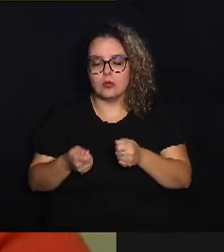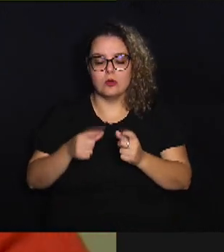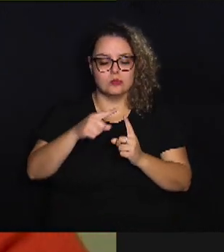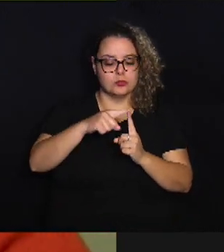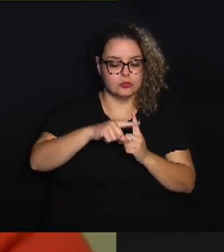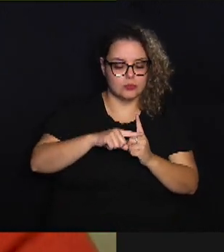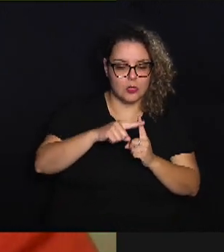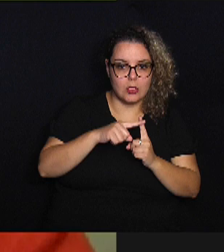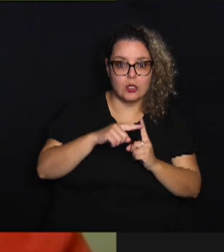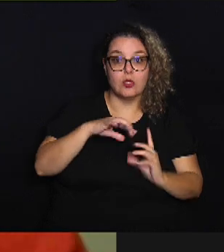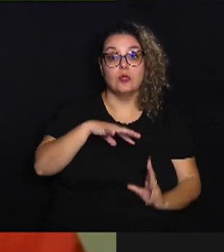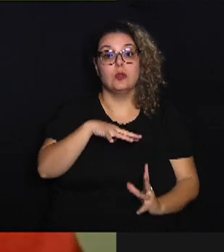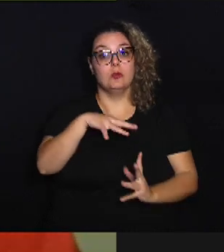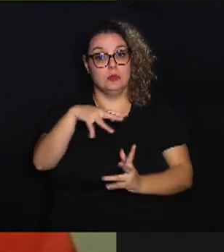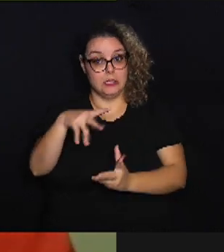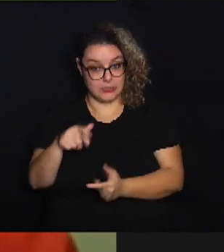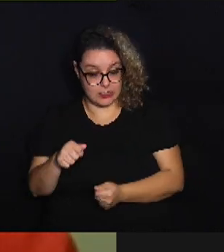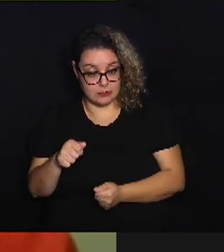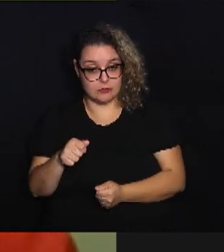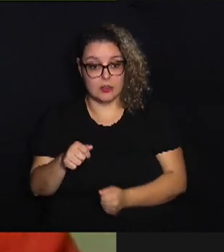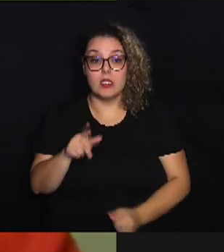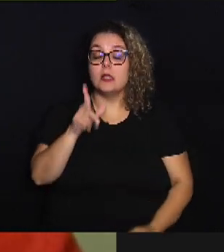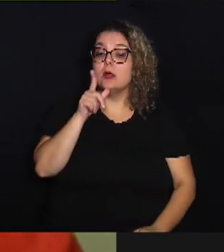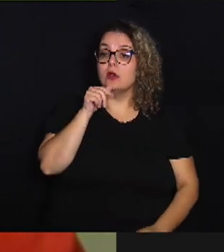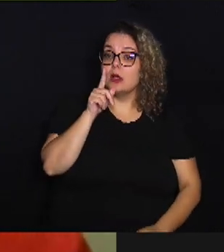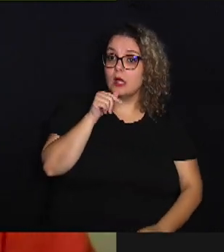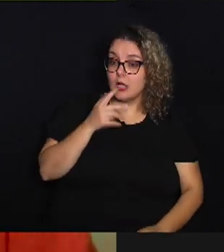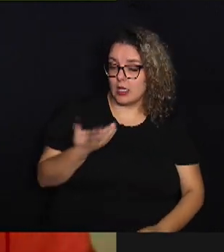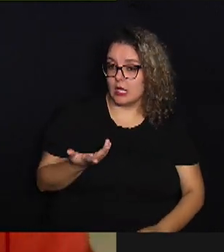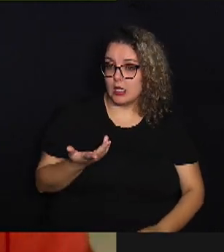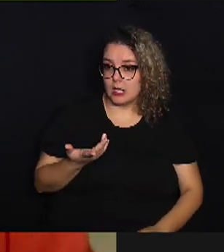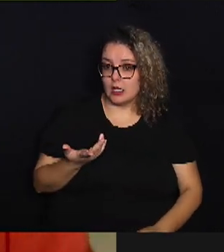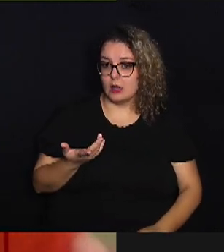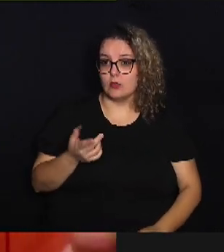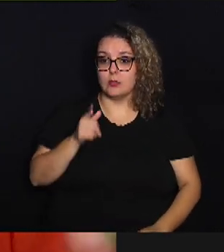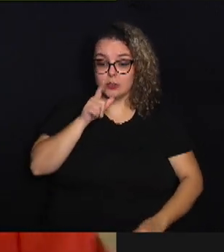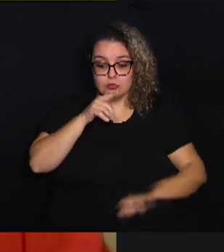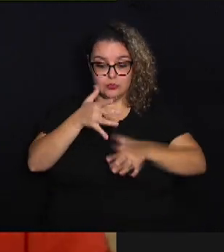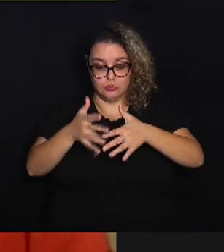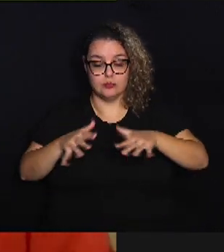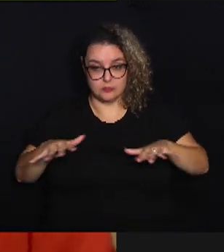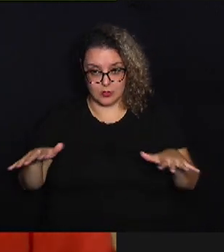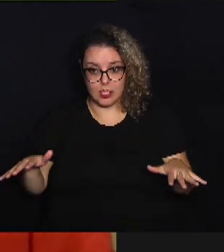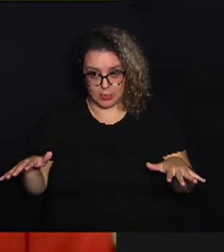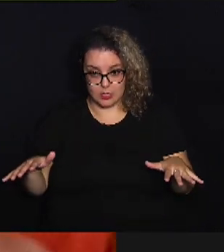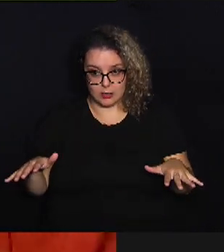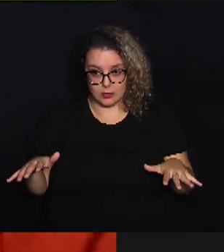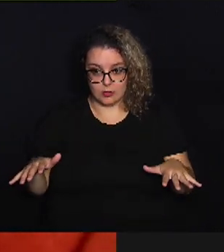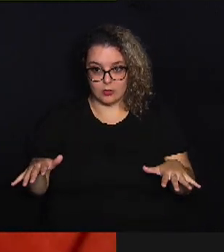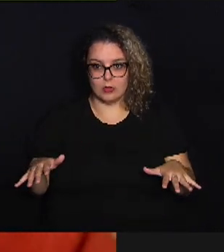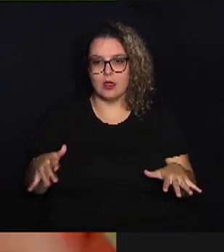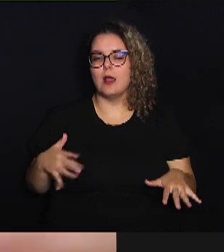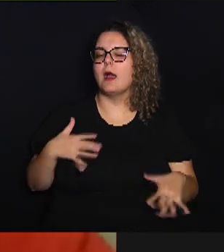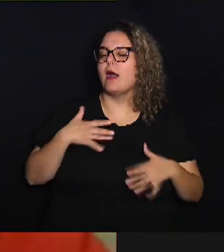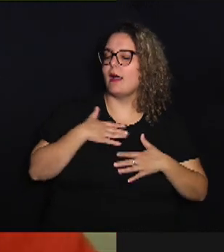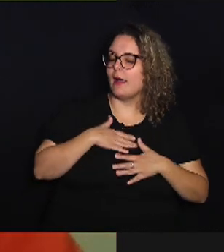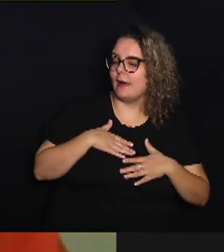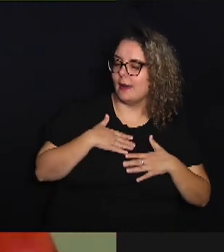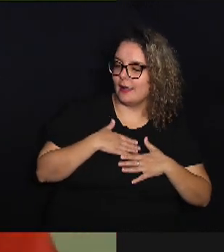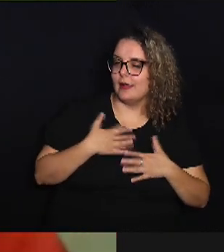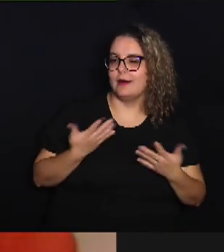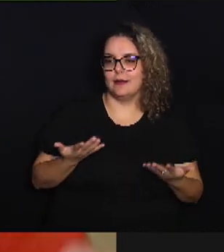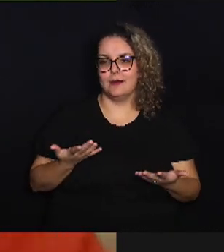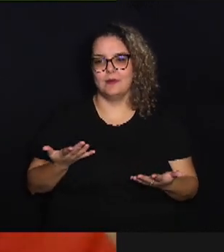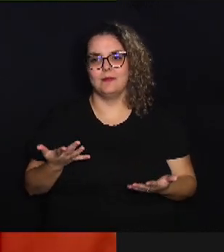do planeta. Então, a água do mar, então, é claro que é gostoso levar